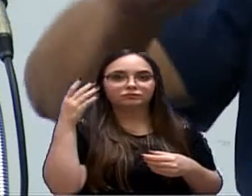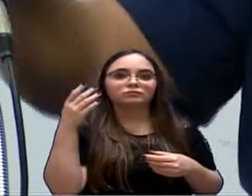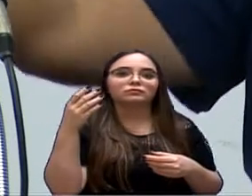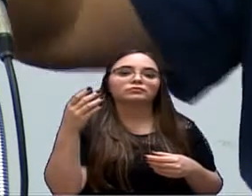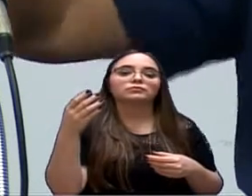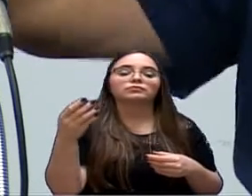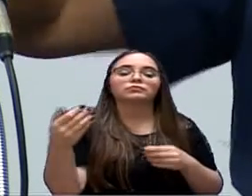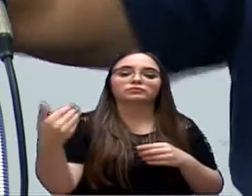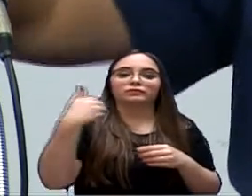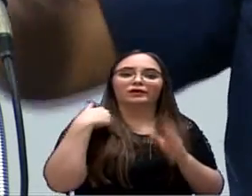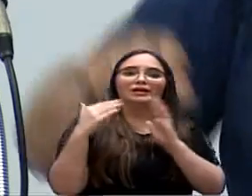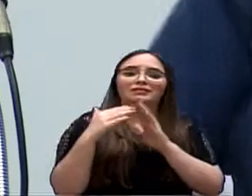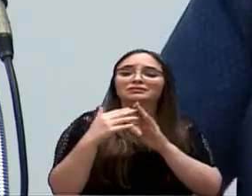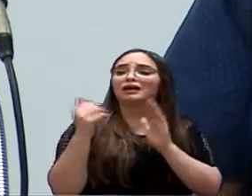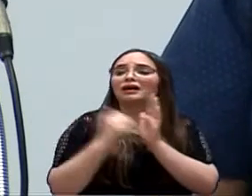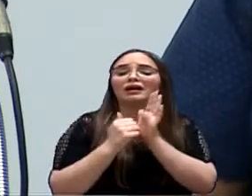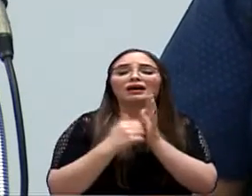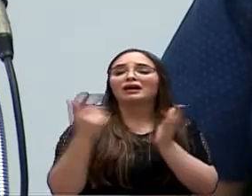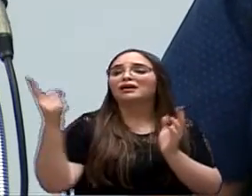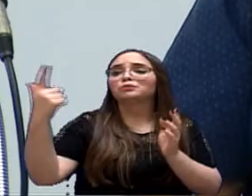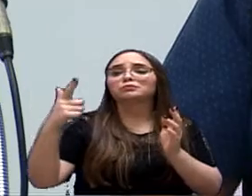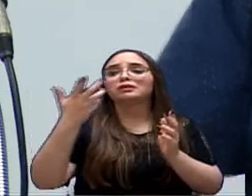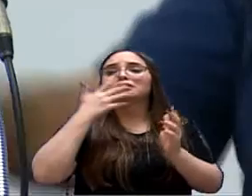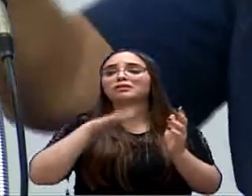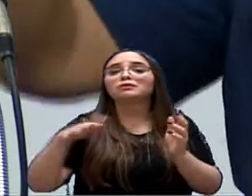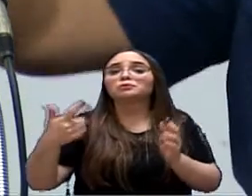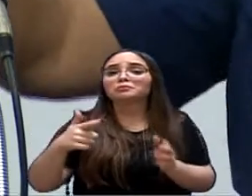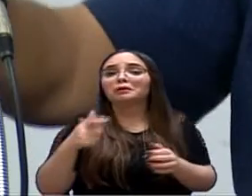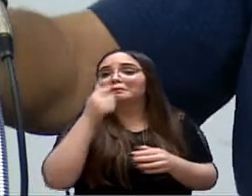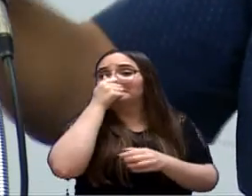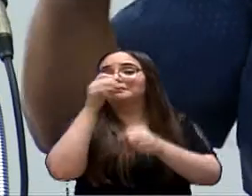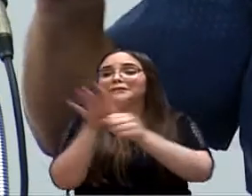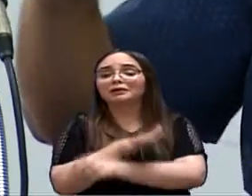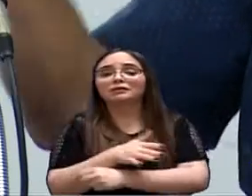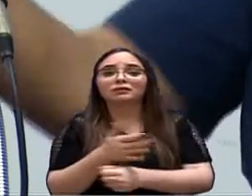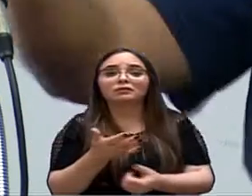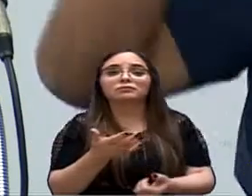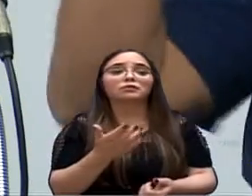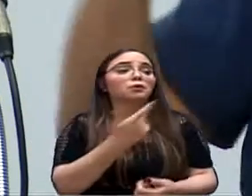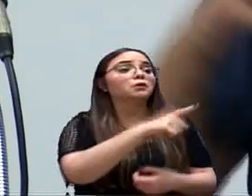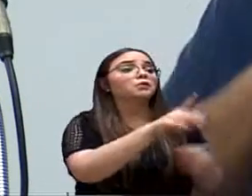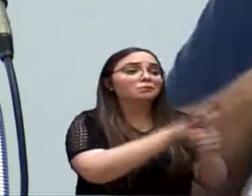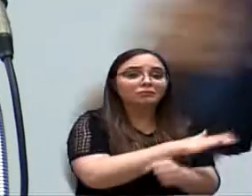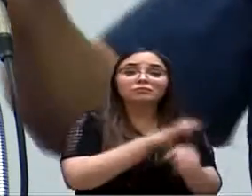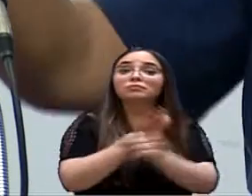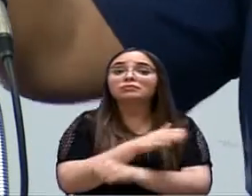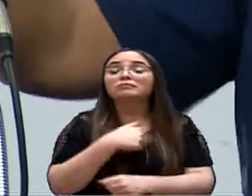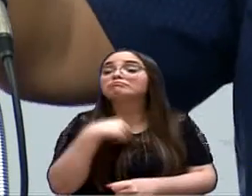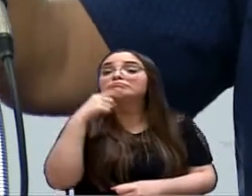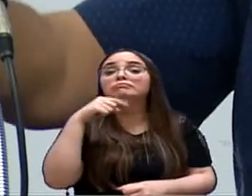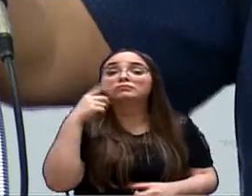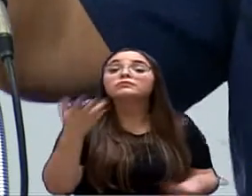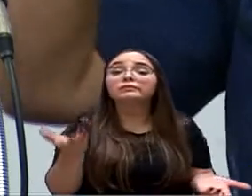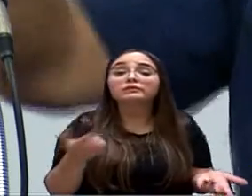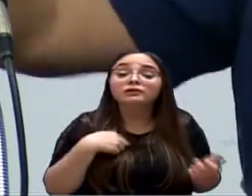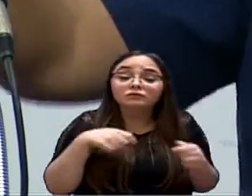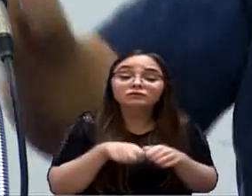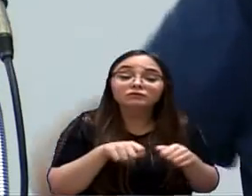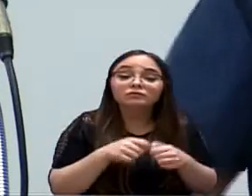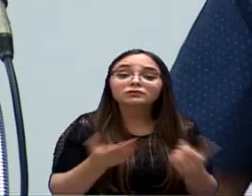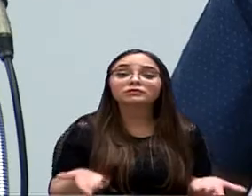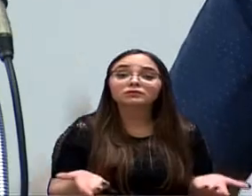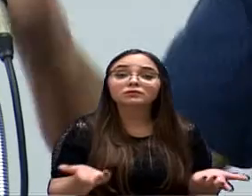cresce tudo, e você não tem a vaga no seu bairro, no meu bairro, em vários bairros. Em vários. Na UBS, não tem